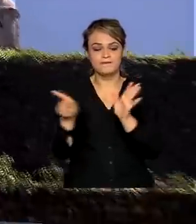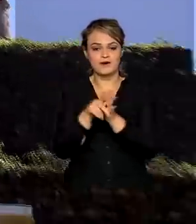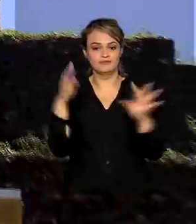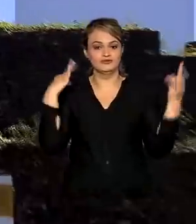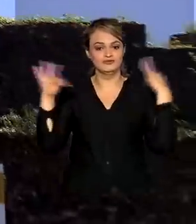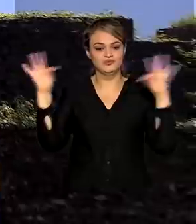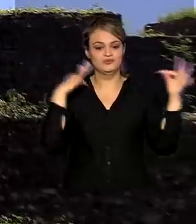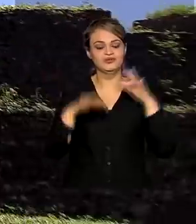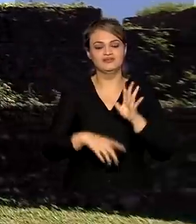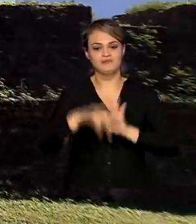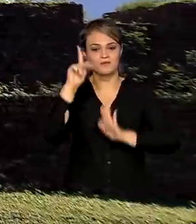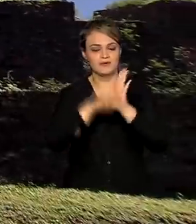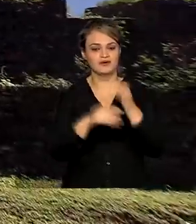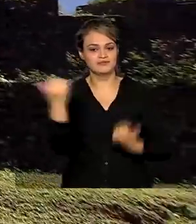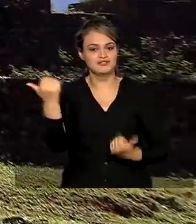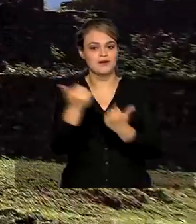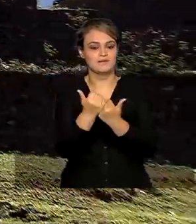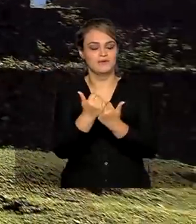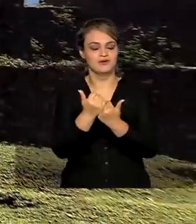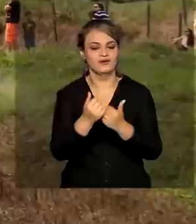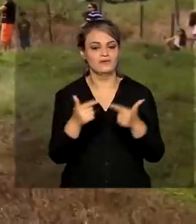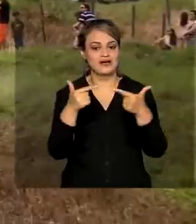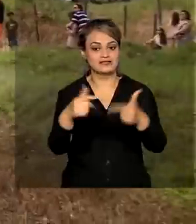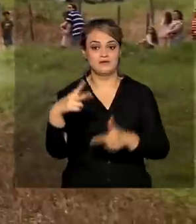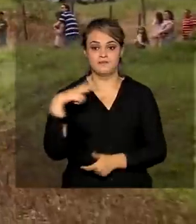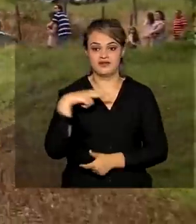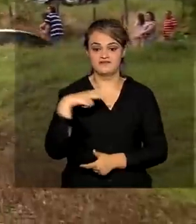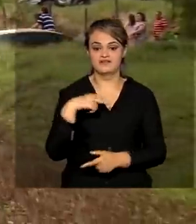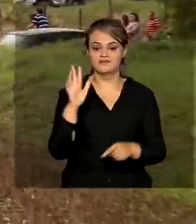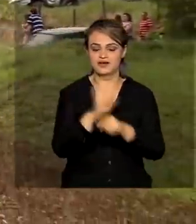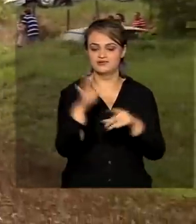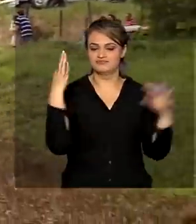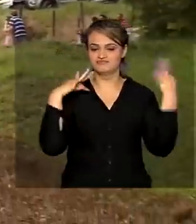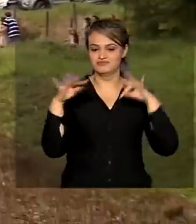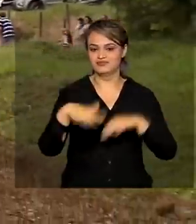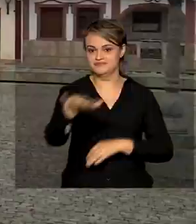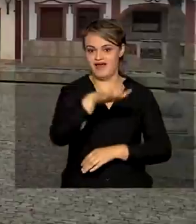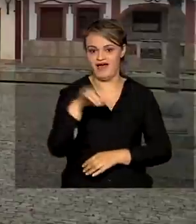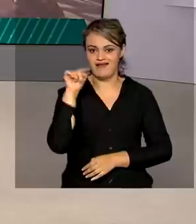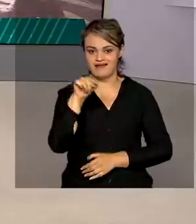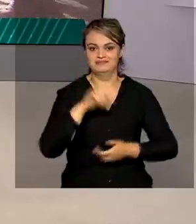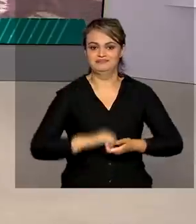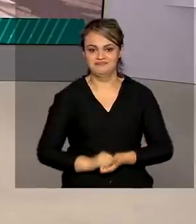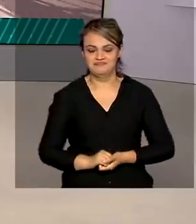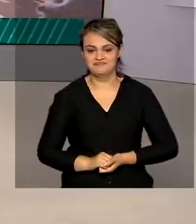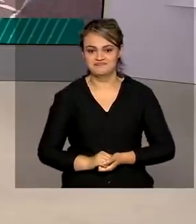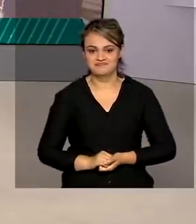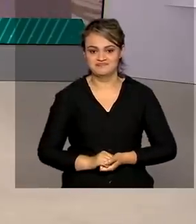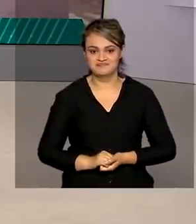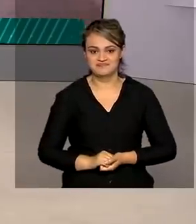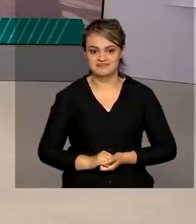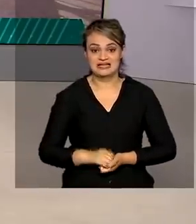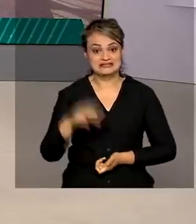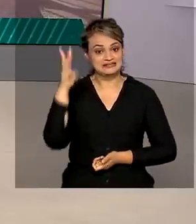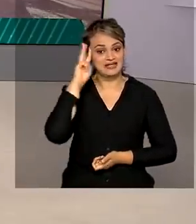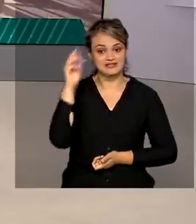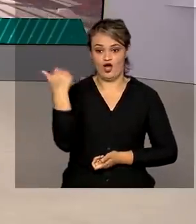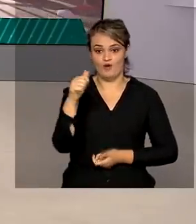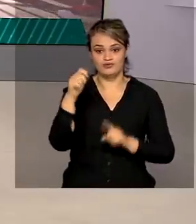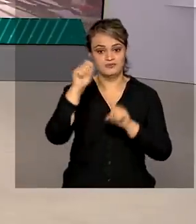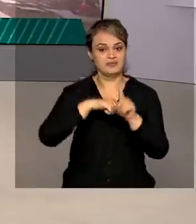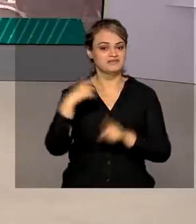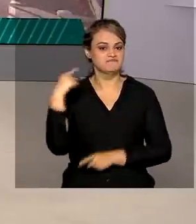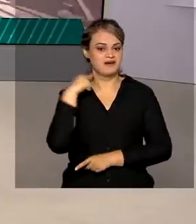incluídos no programa de parcerias com a iniciativa privada para ajudar na retomada do setor. Terça-feira,